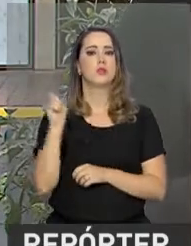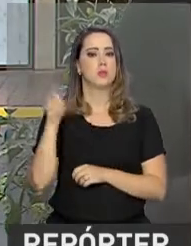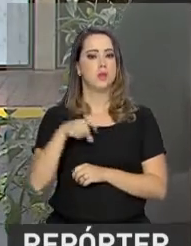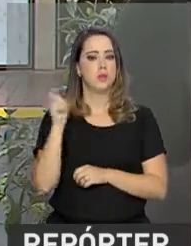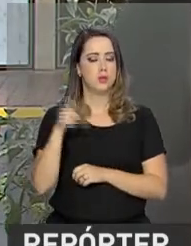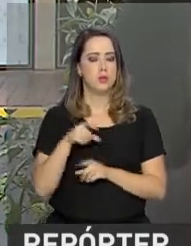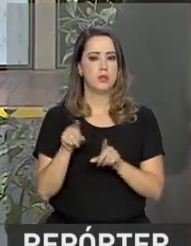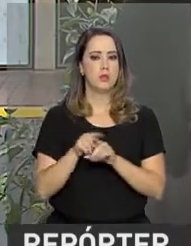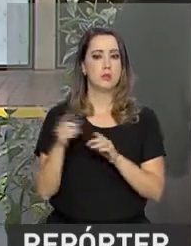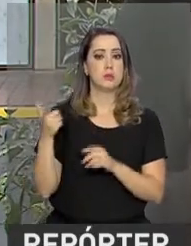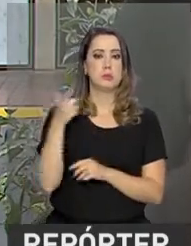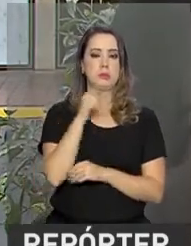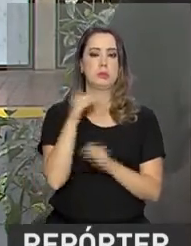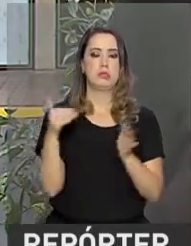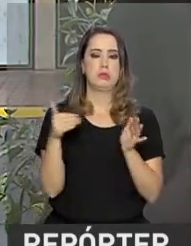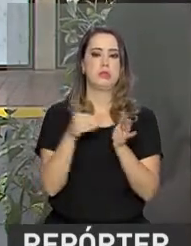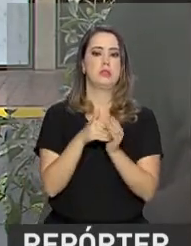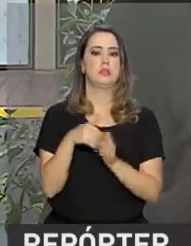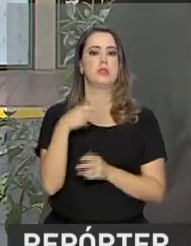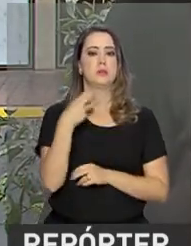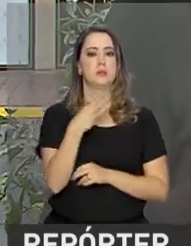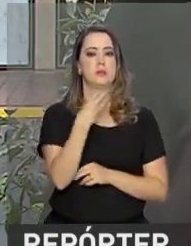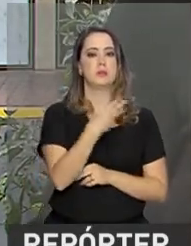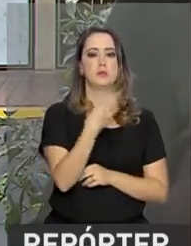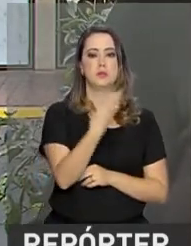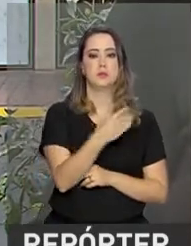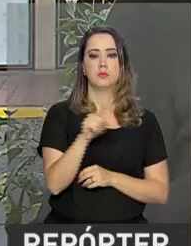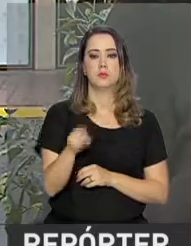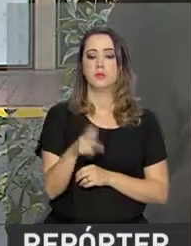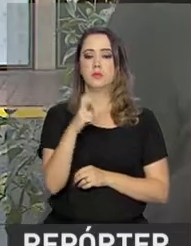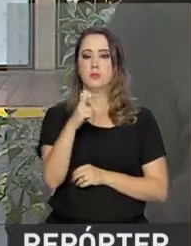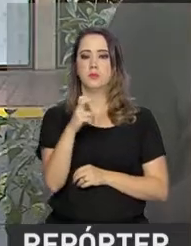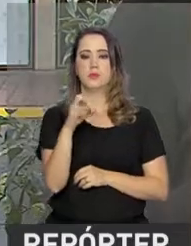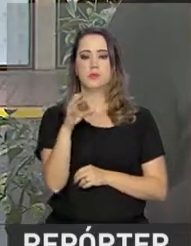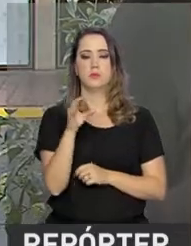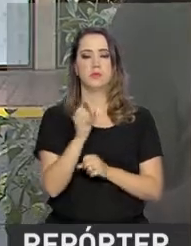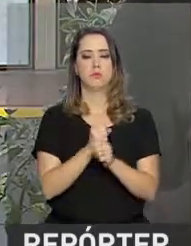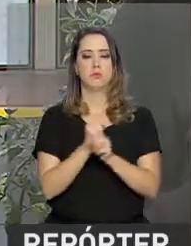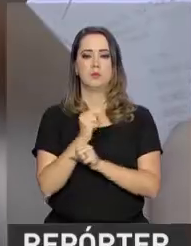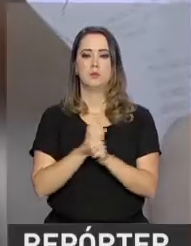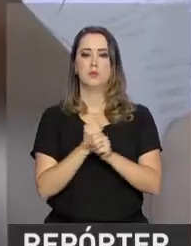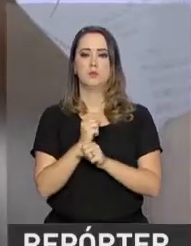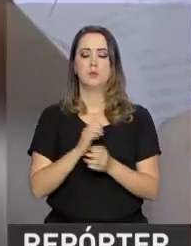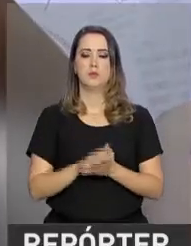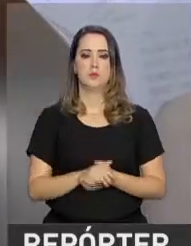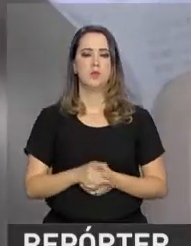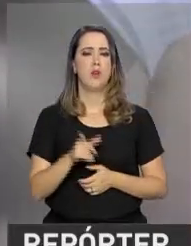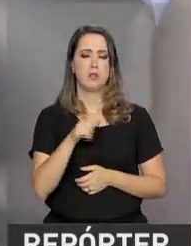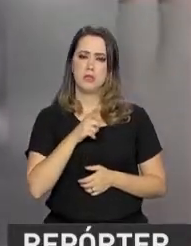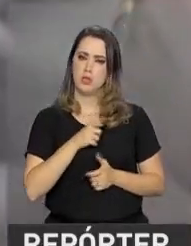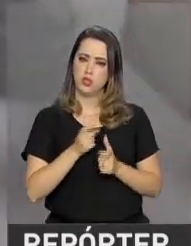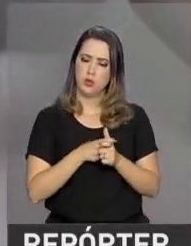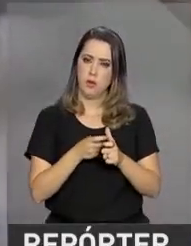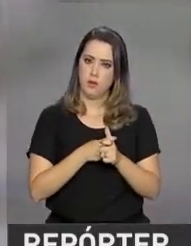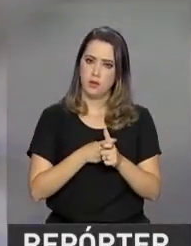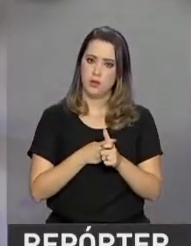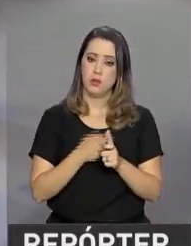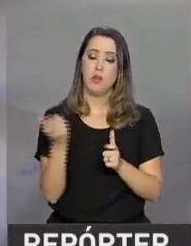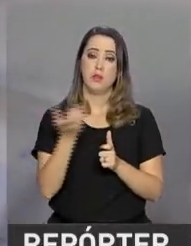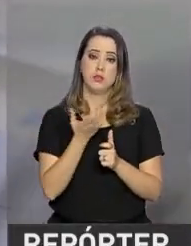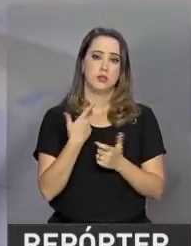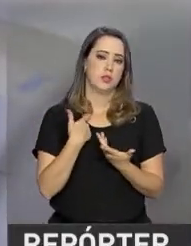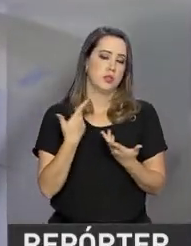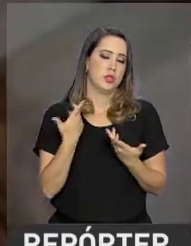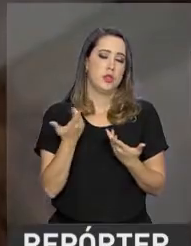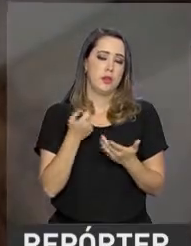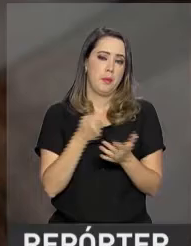de crédito chegaram a 334,5% ao ano. E se você tem alguma dívida que está te